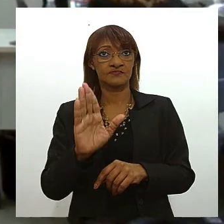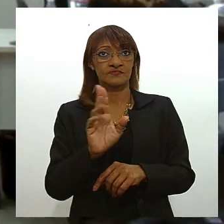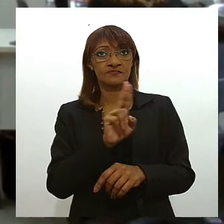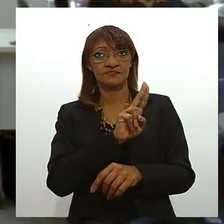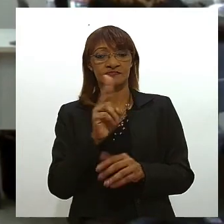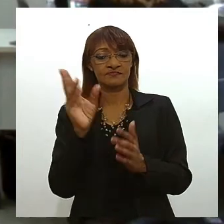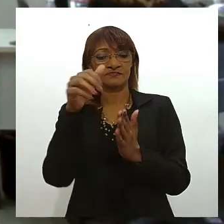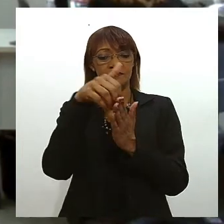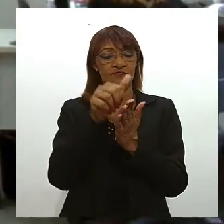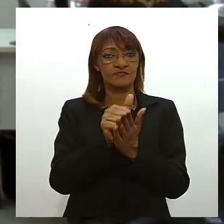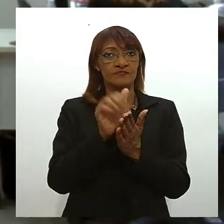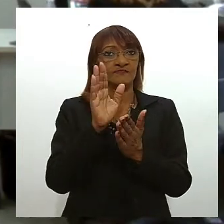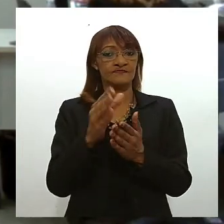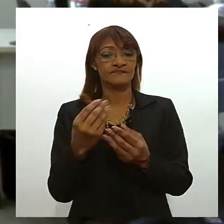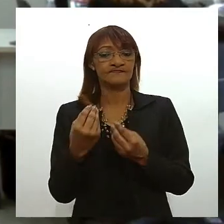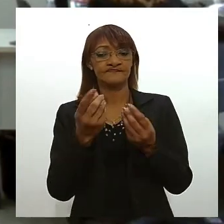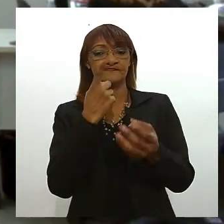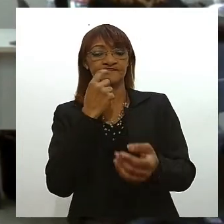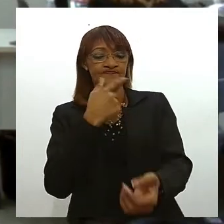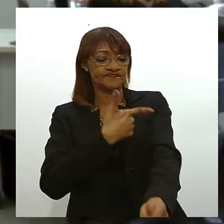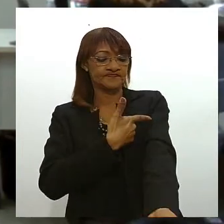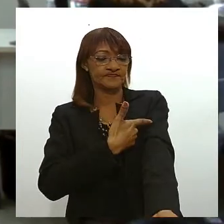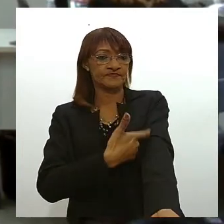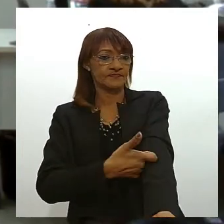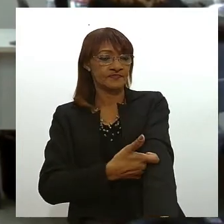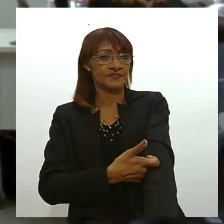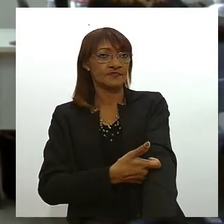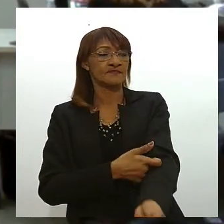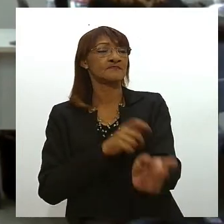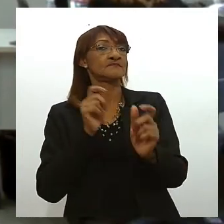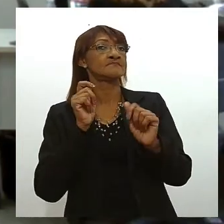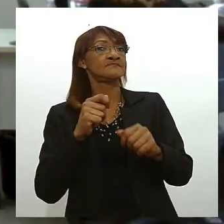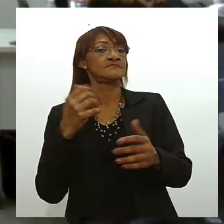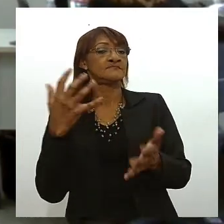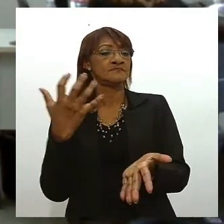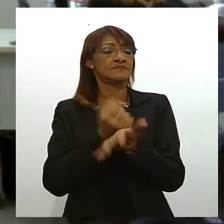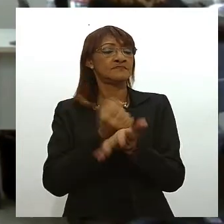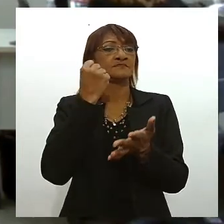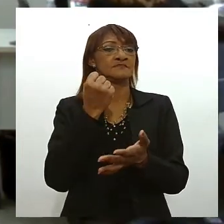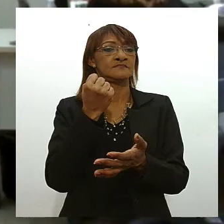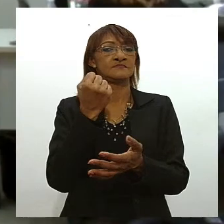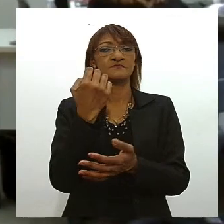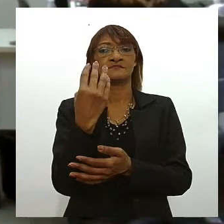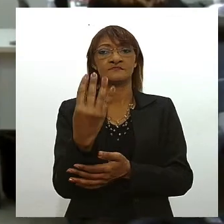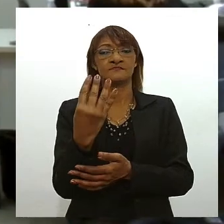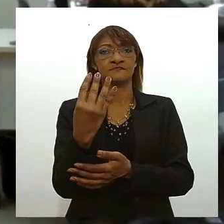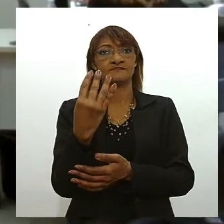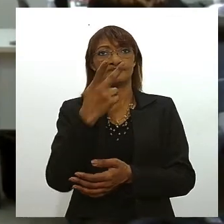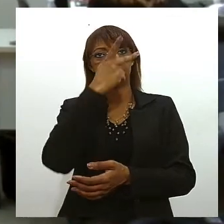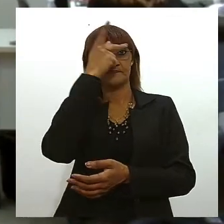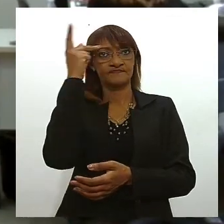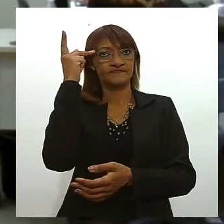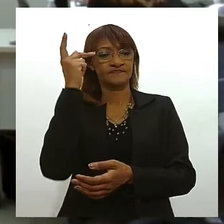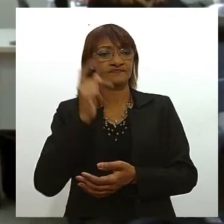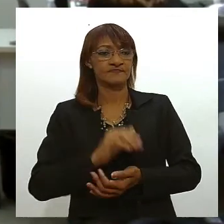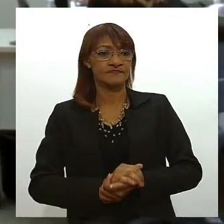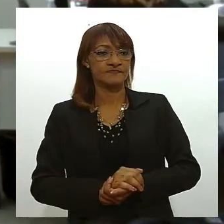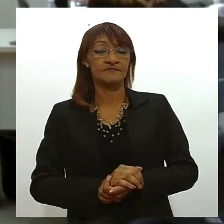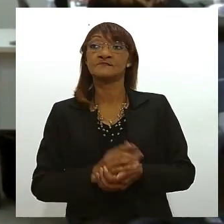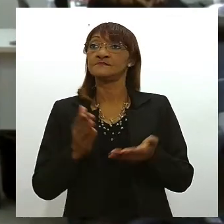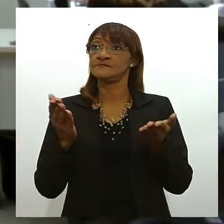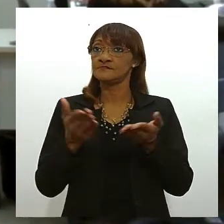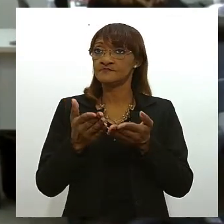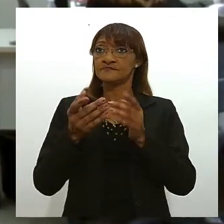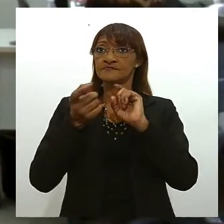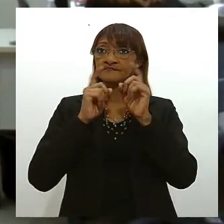sangue importante destacar que uma única doação pode salvar até quatro vidas e hoje é dia de sessão mista